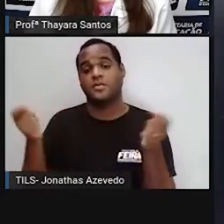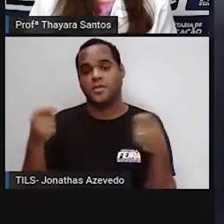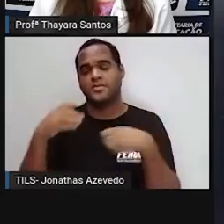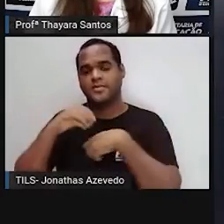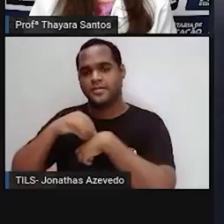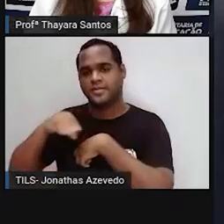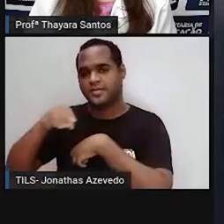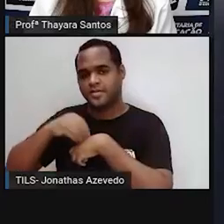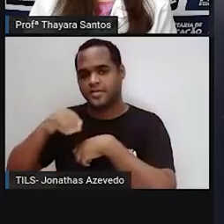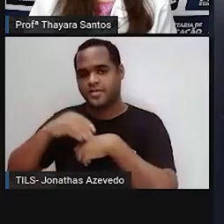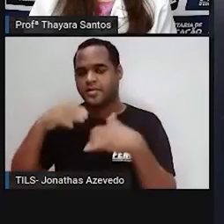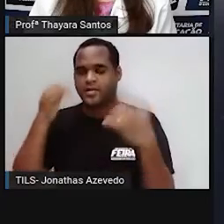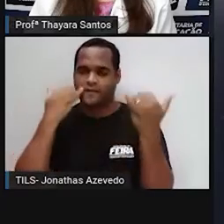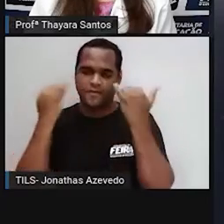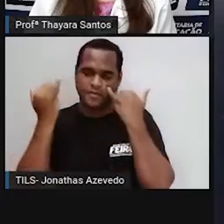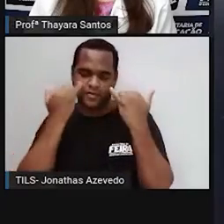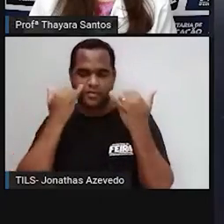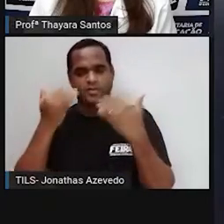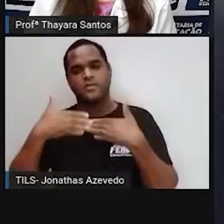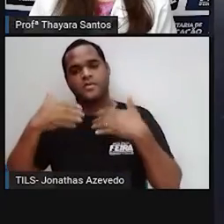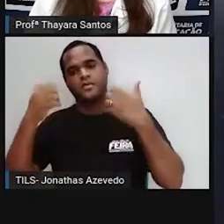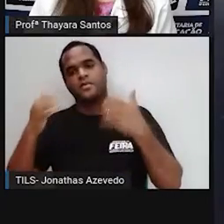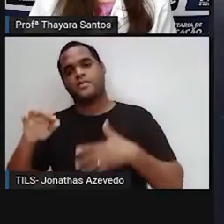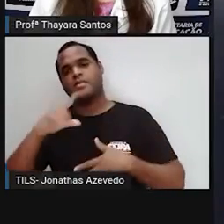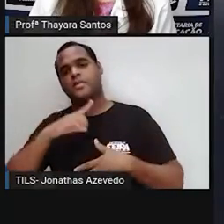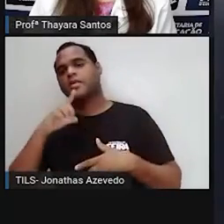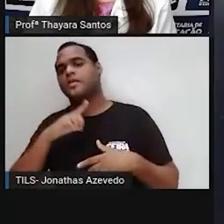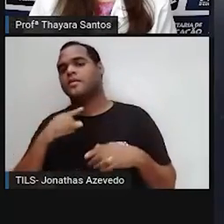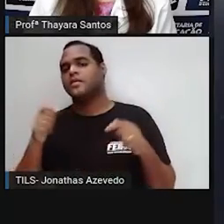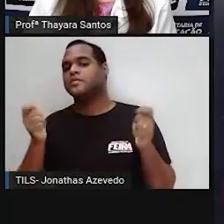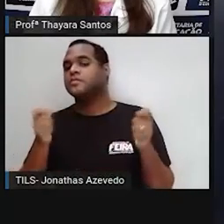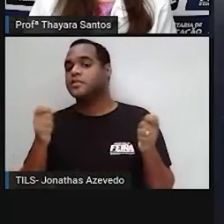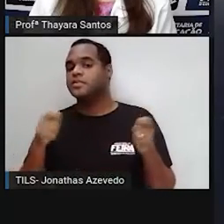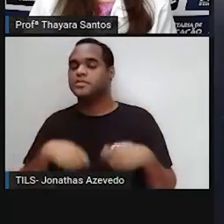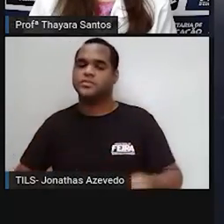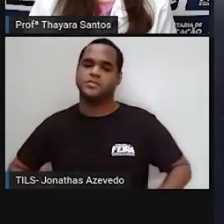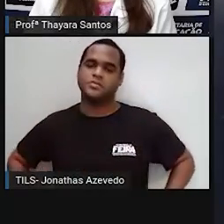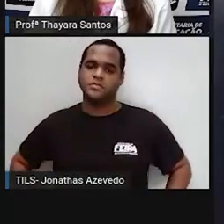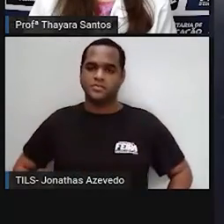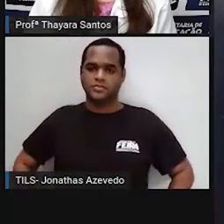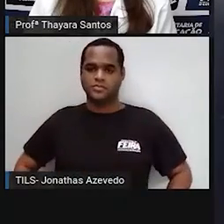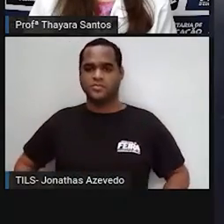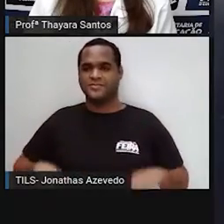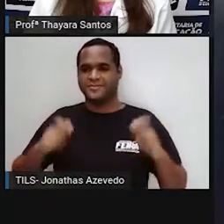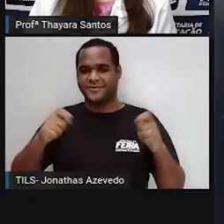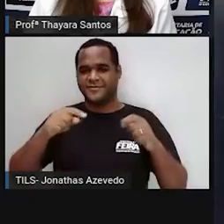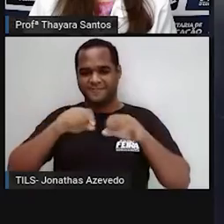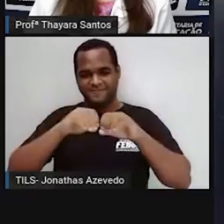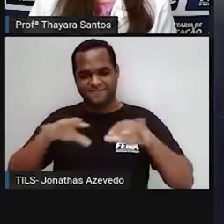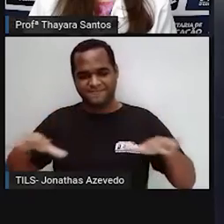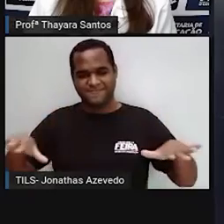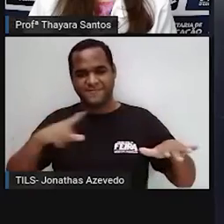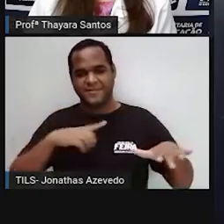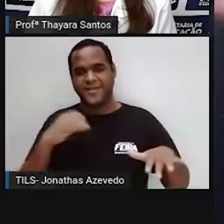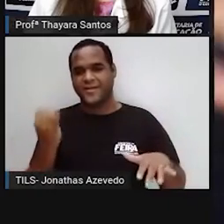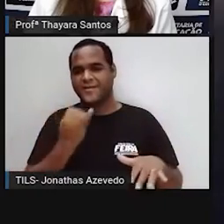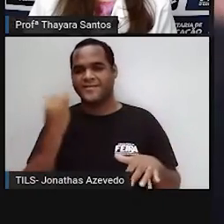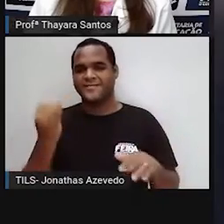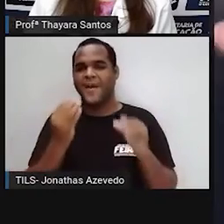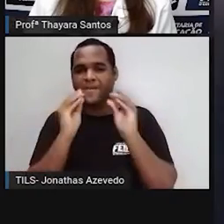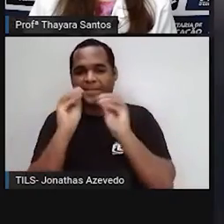adiante e vá aos passinhos de formiguinha tentando mudar o mundo com as nossas ações. É isso, gente.